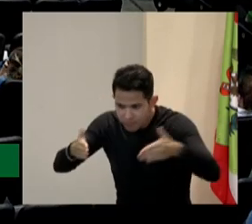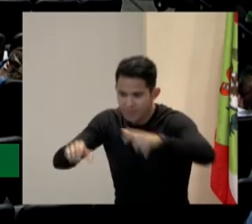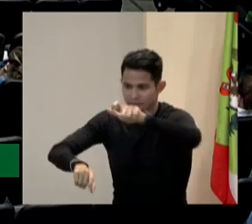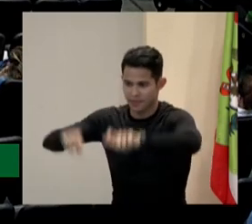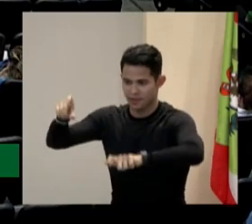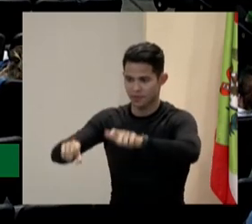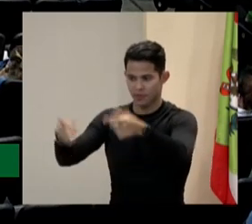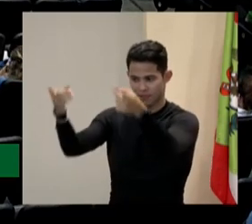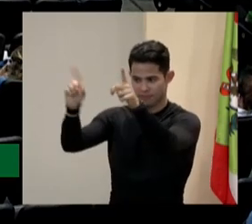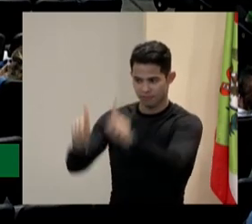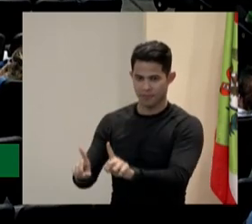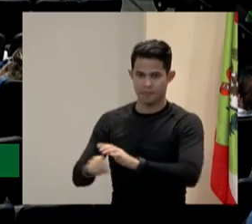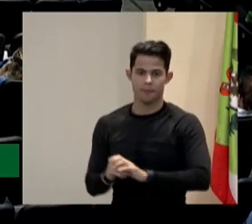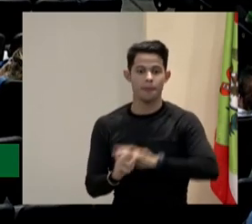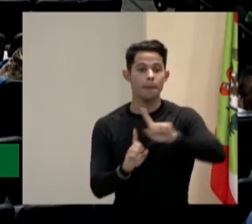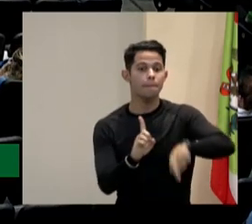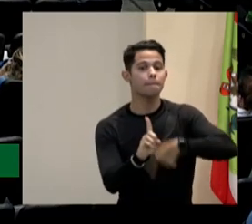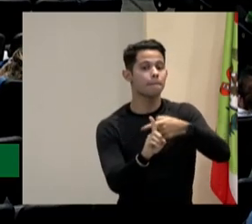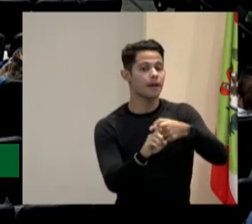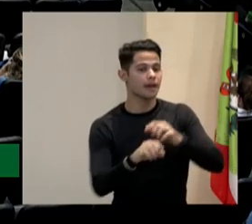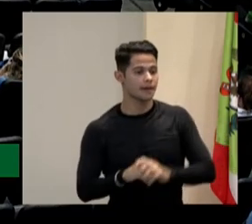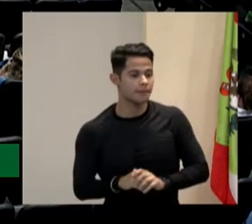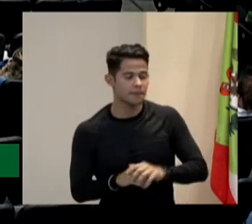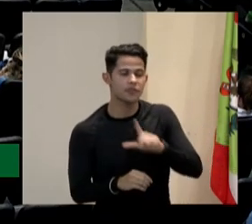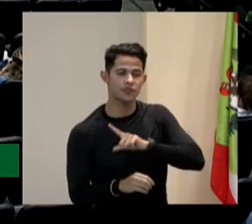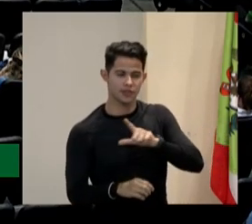pessoa queria fazer